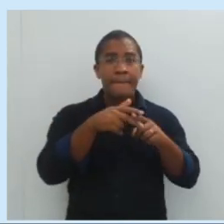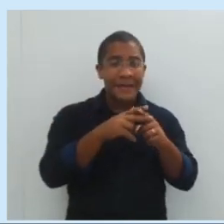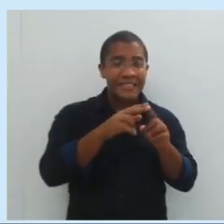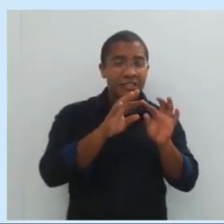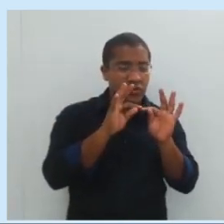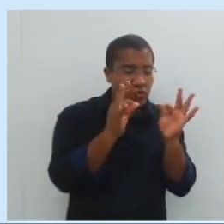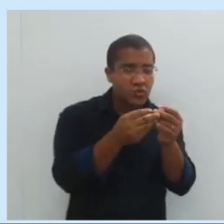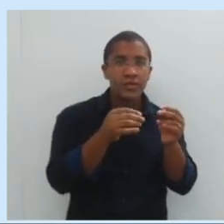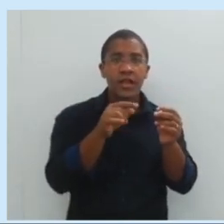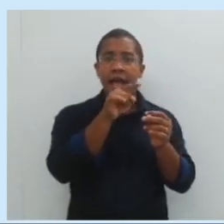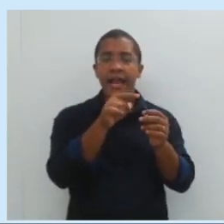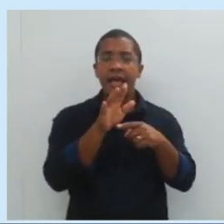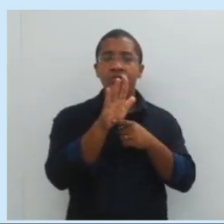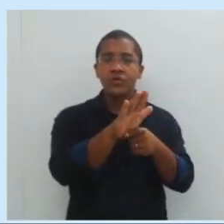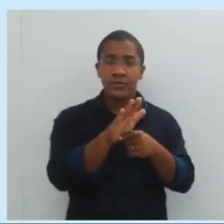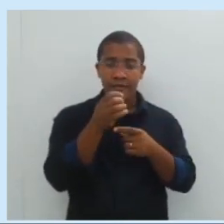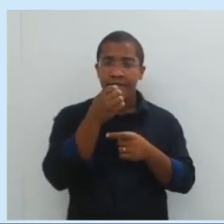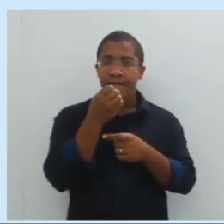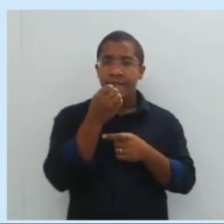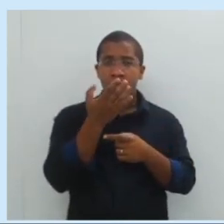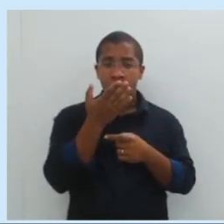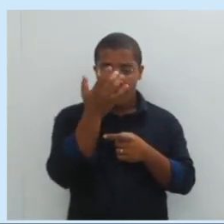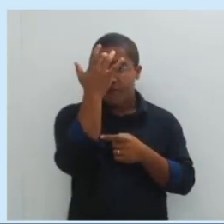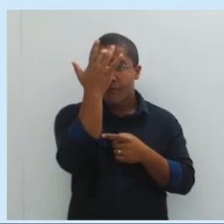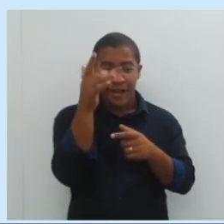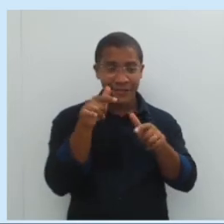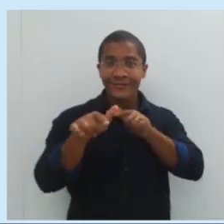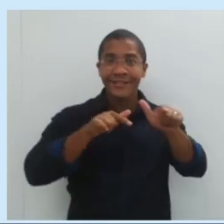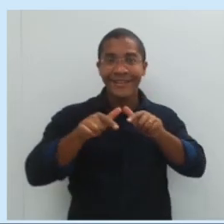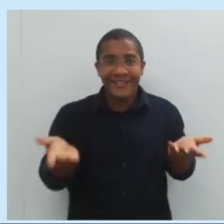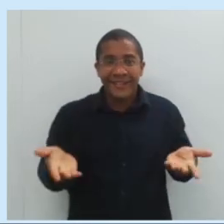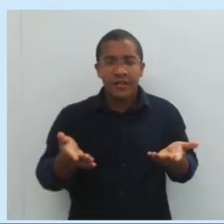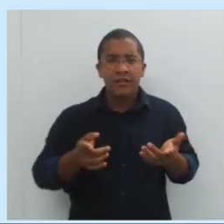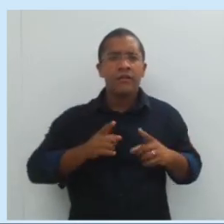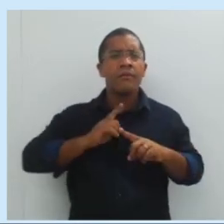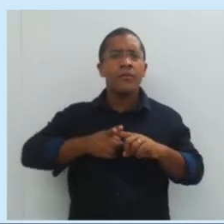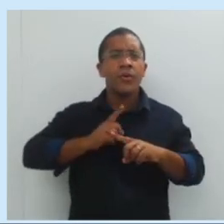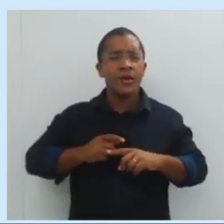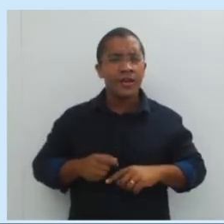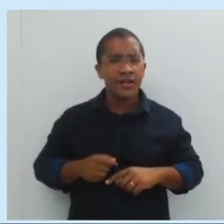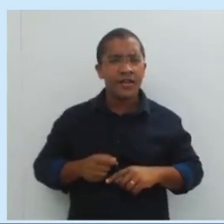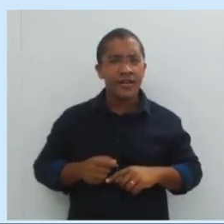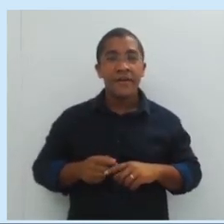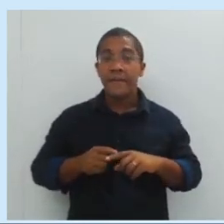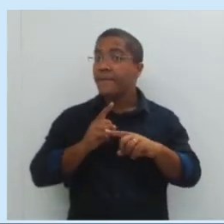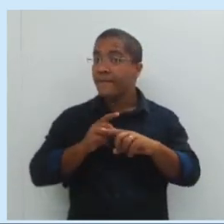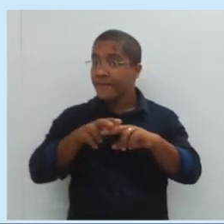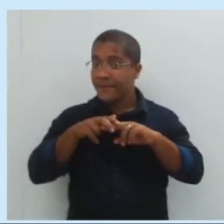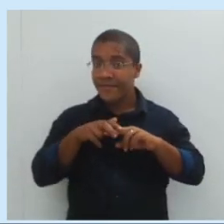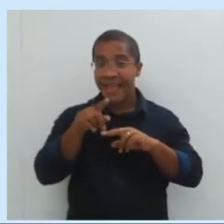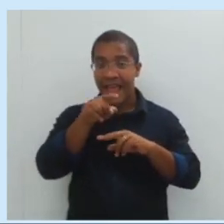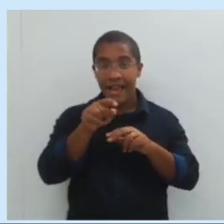máquina, ela vai facilitar a realização de um trabalho. Por quê? Porque ela